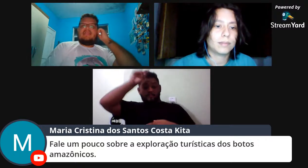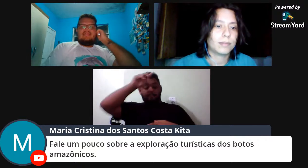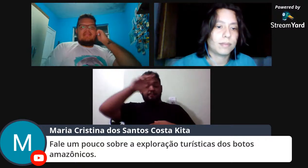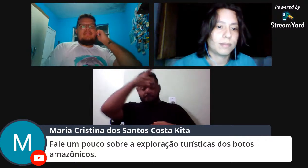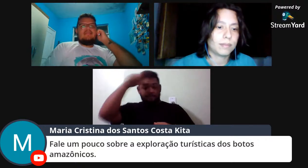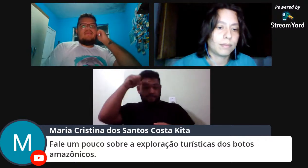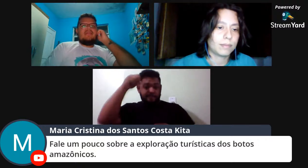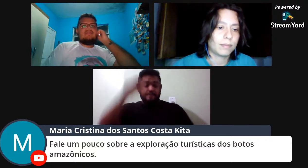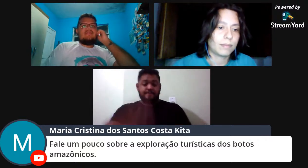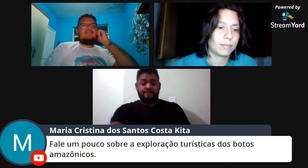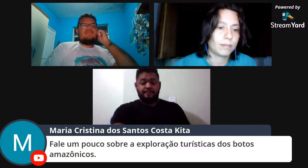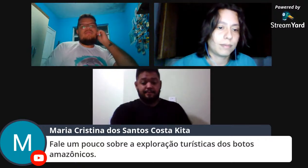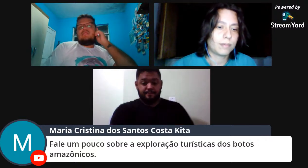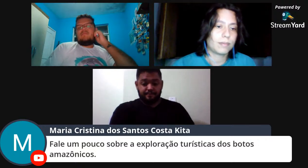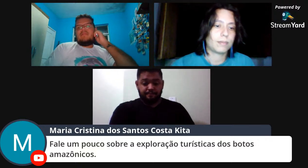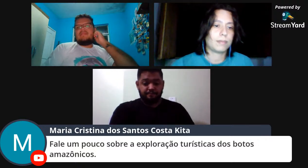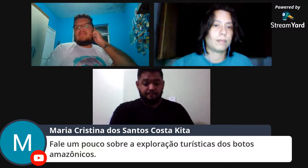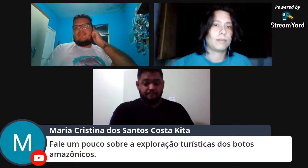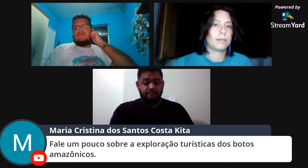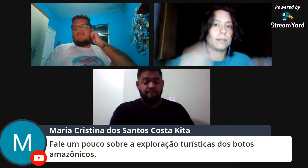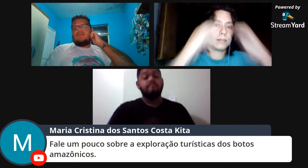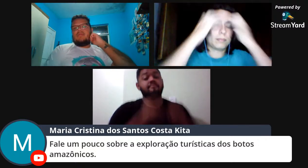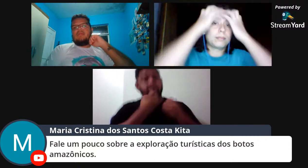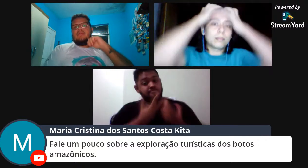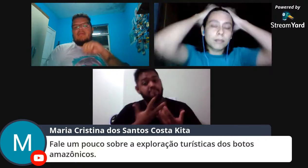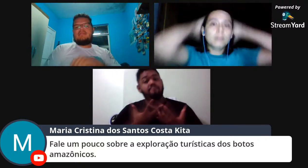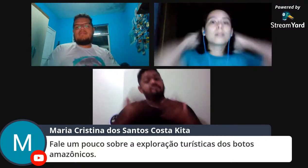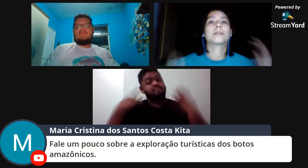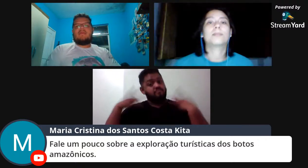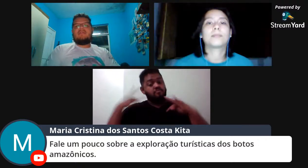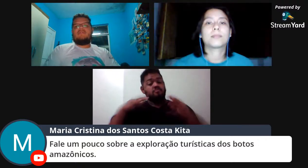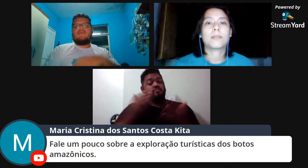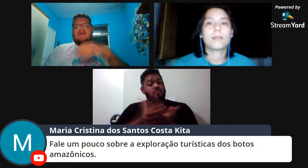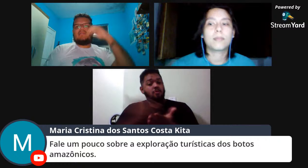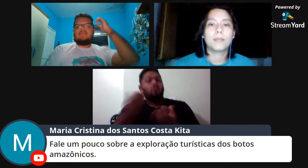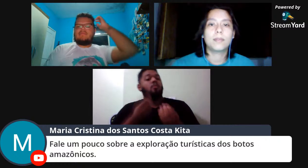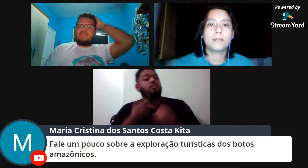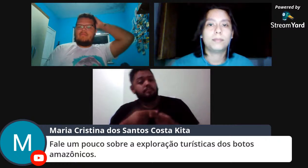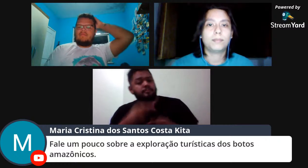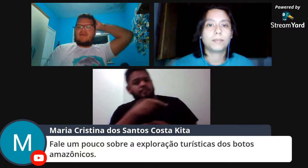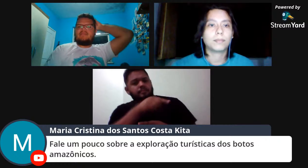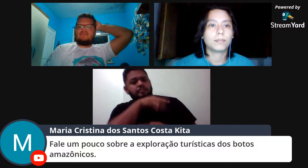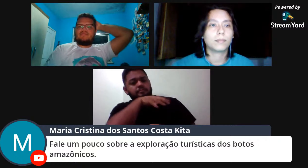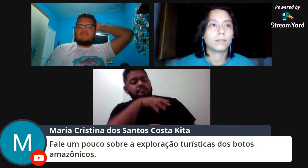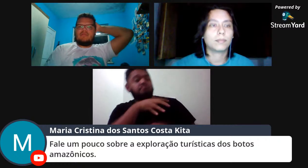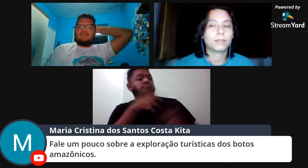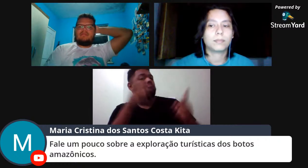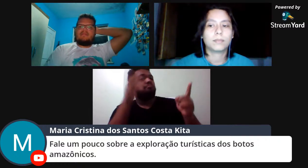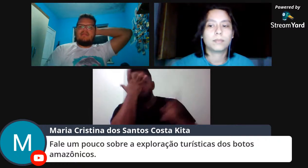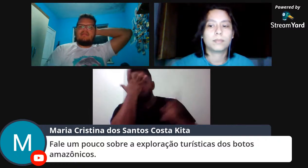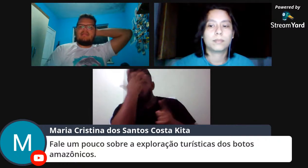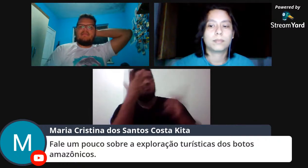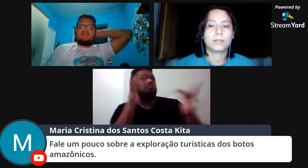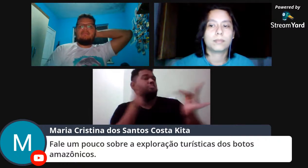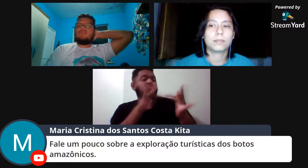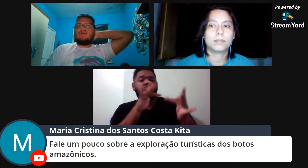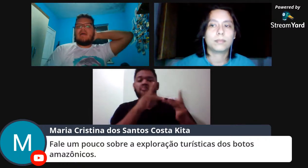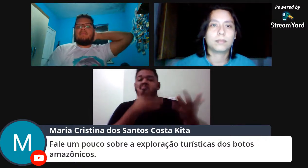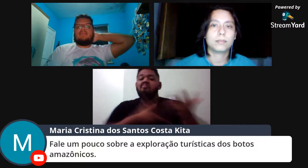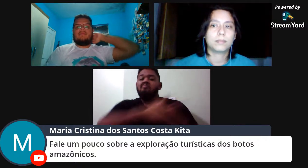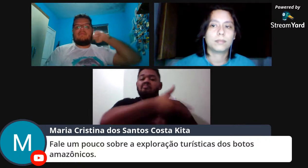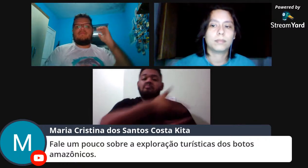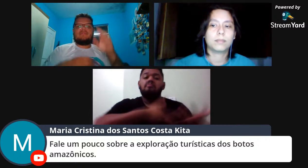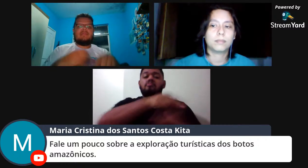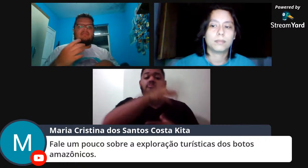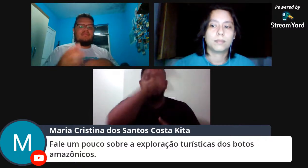pois é, Kitta, então, a questão do turismo, ela se deu porque eles são animais de fácil condicionamento, né, eles aprendem